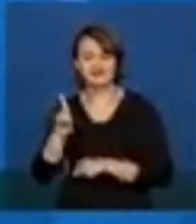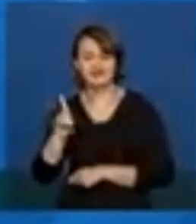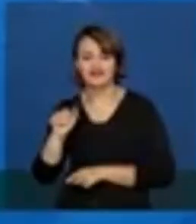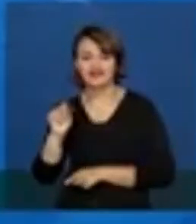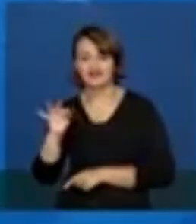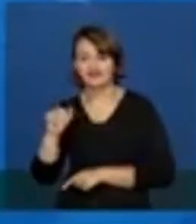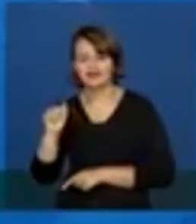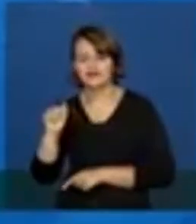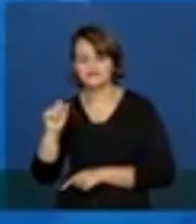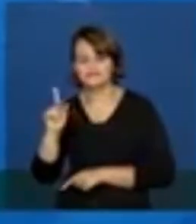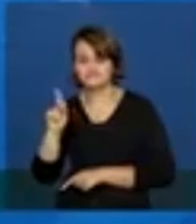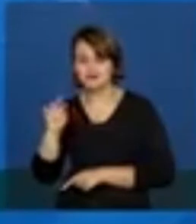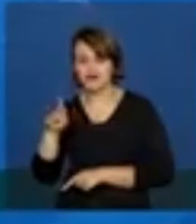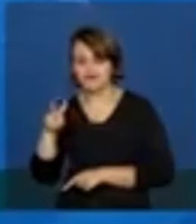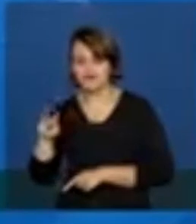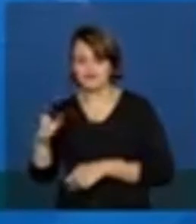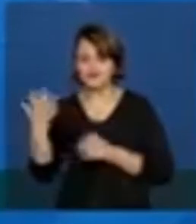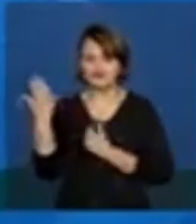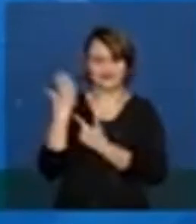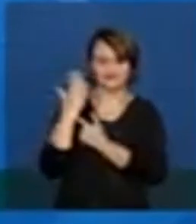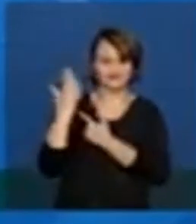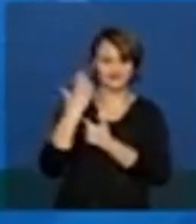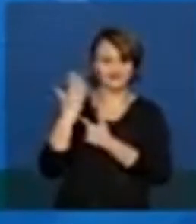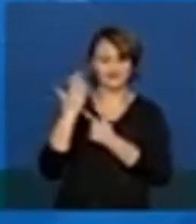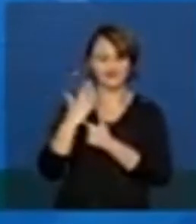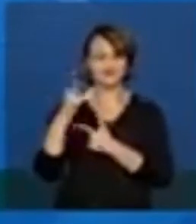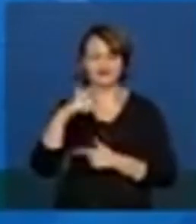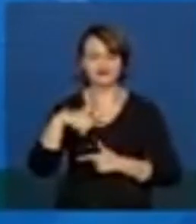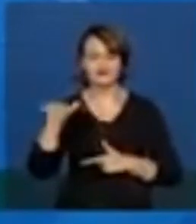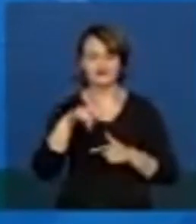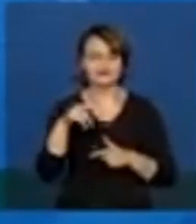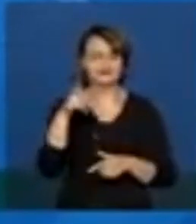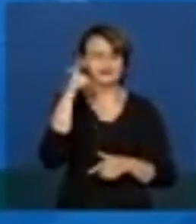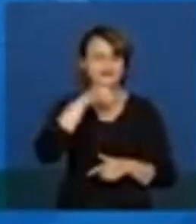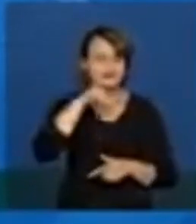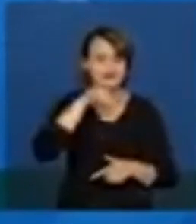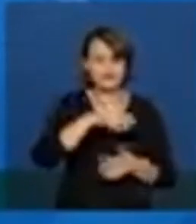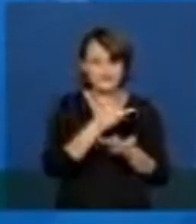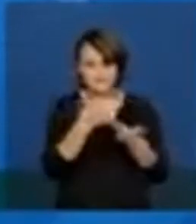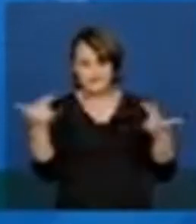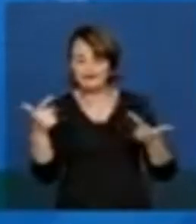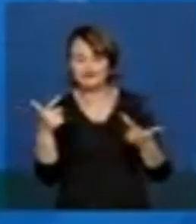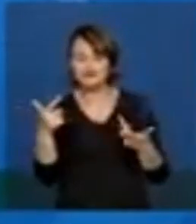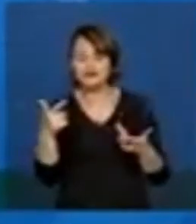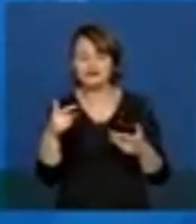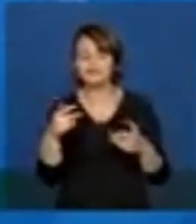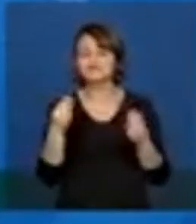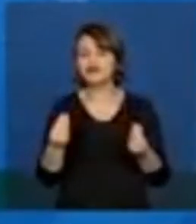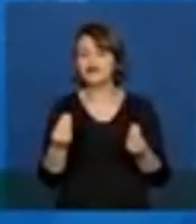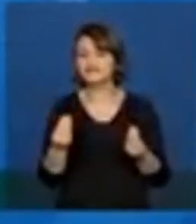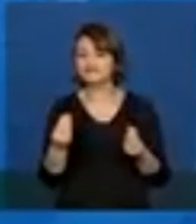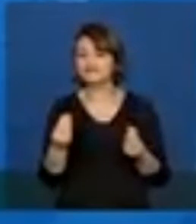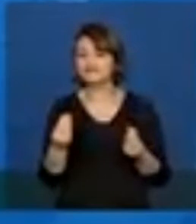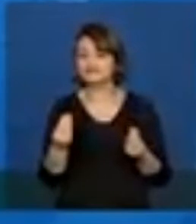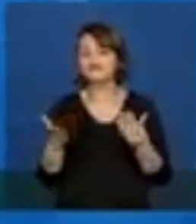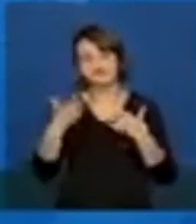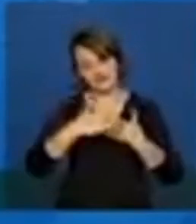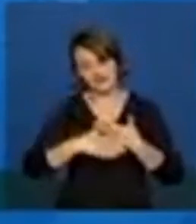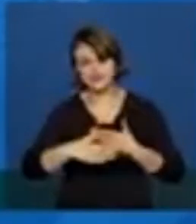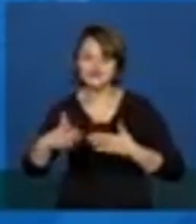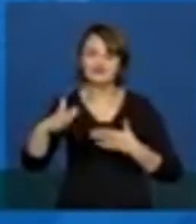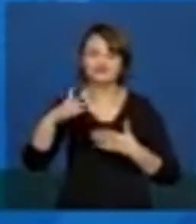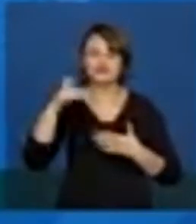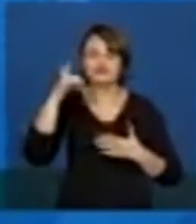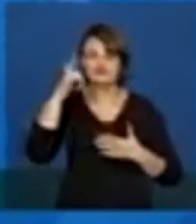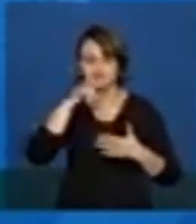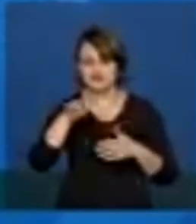que também tem nos auxiliado, em especial, no conceito de elegibilidade, para que a gente, à medida do tempo, conseguisse atingir